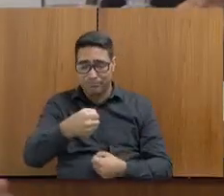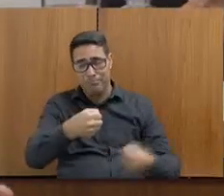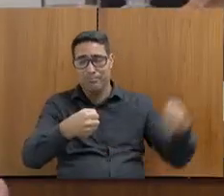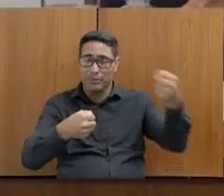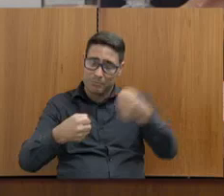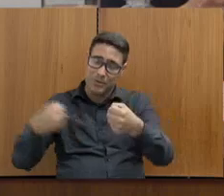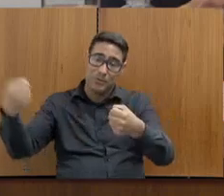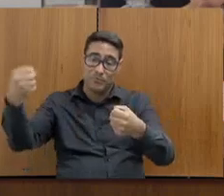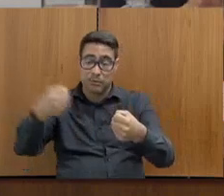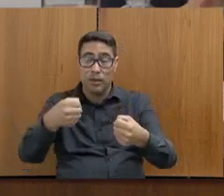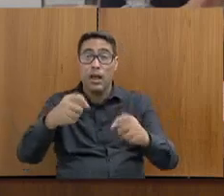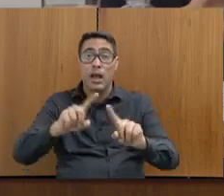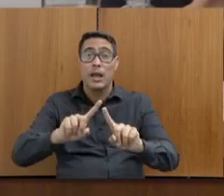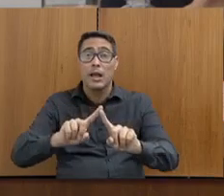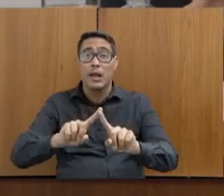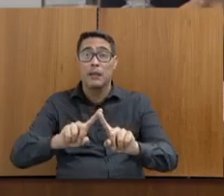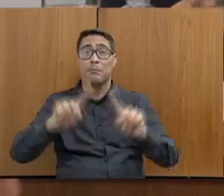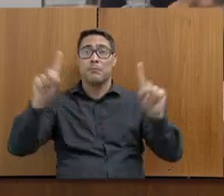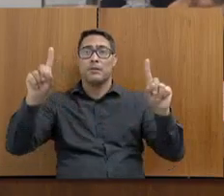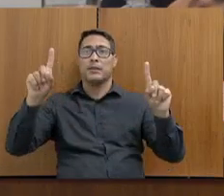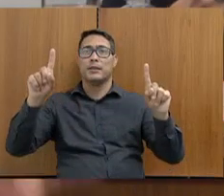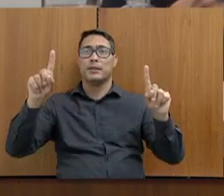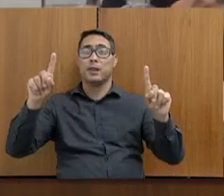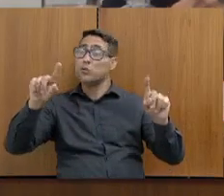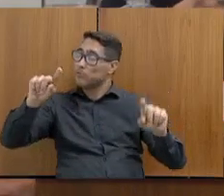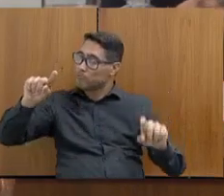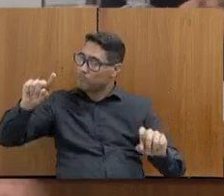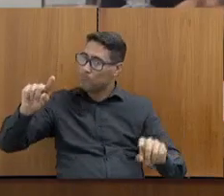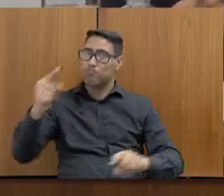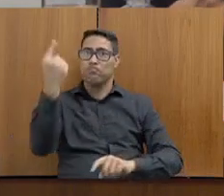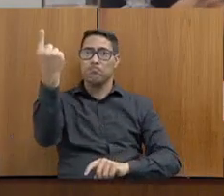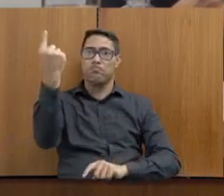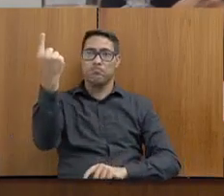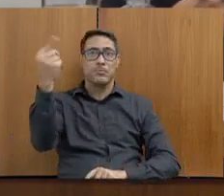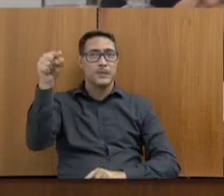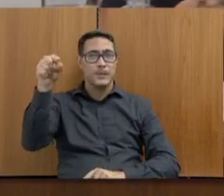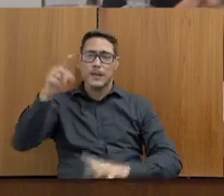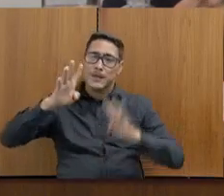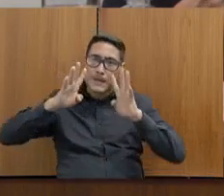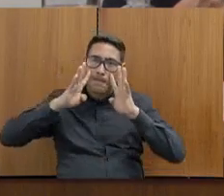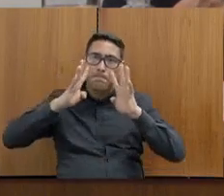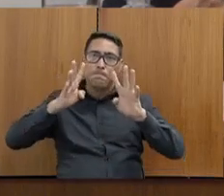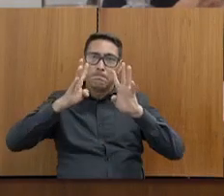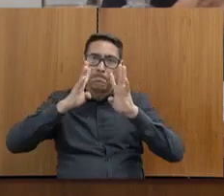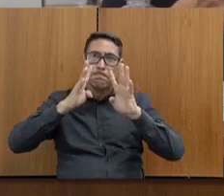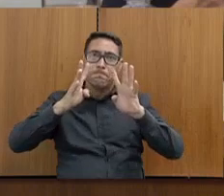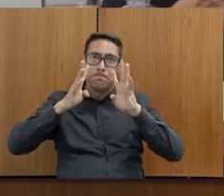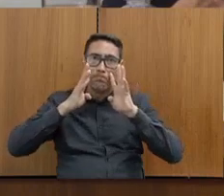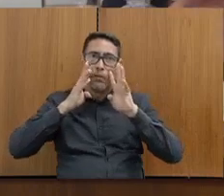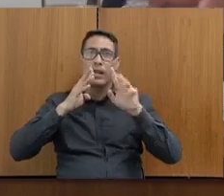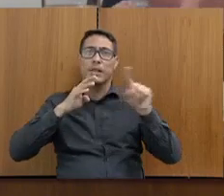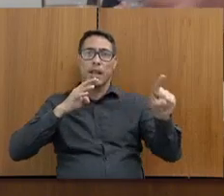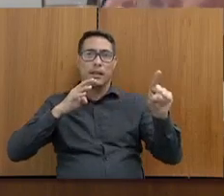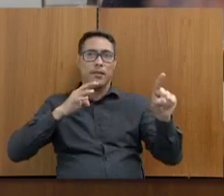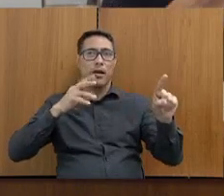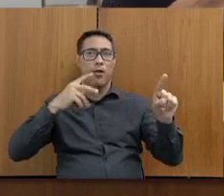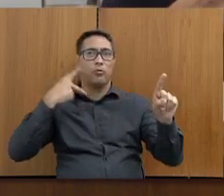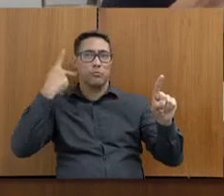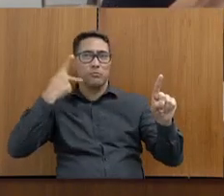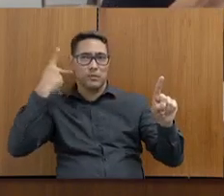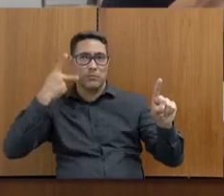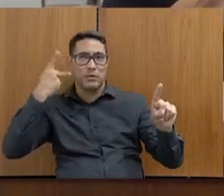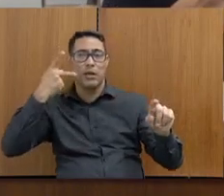secretário que tivesse a atenção que o senhor tem com os parlamentares, mas também com a